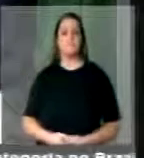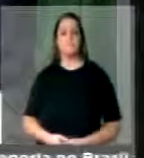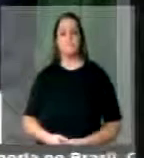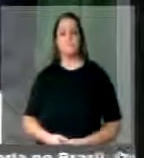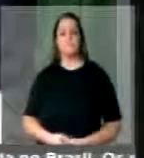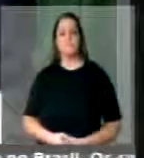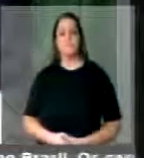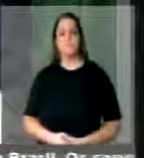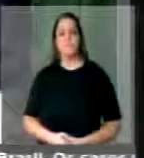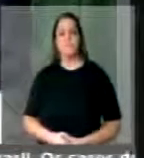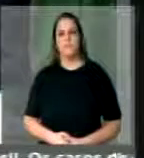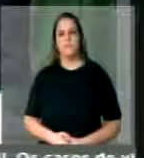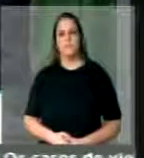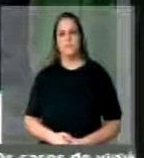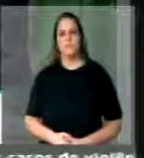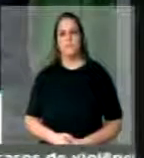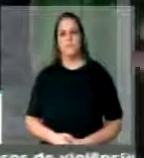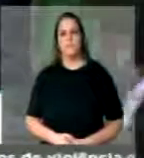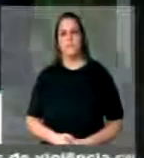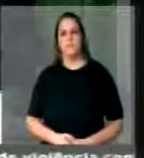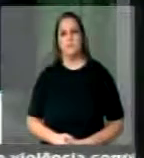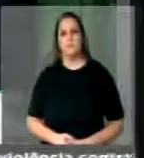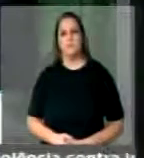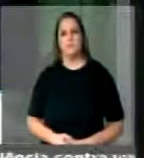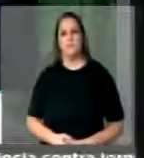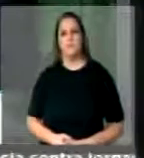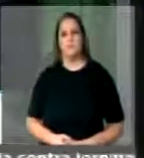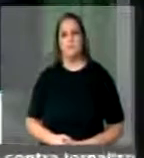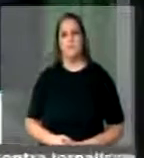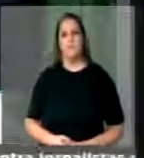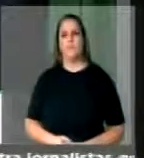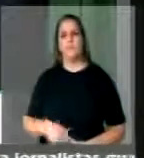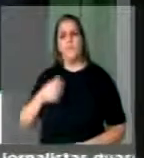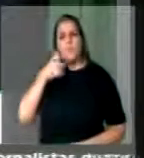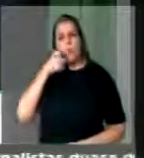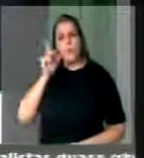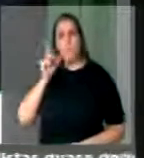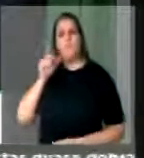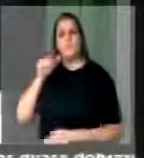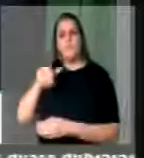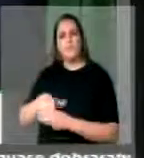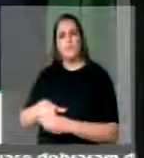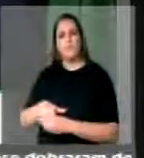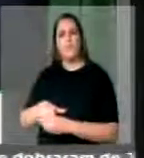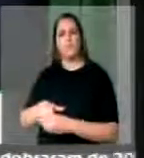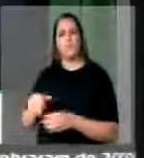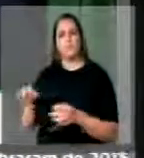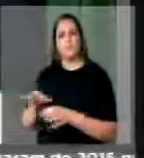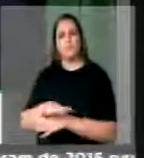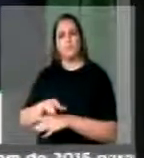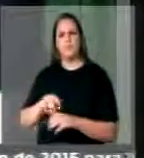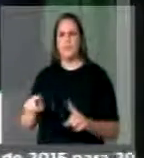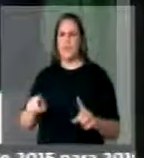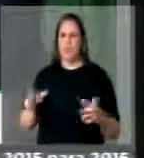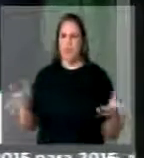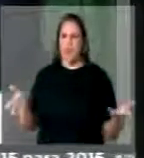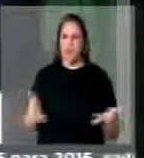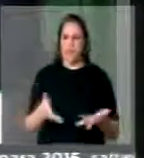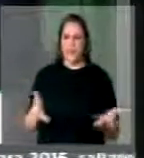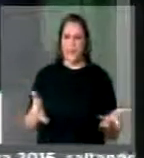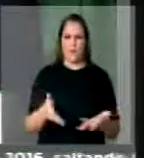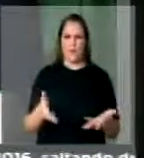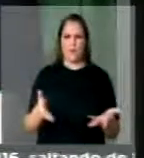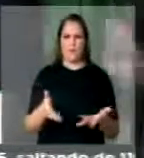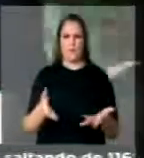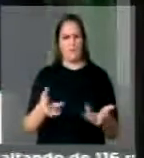primeiro passo na direção contrária ao que foi votado ontem, foi essa decisão de não termos votação